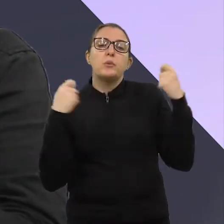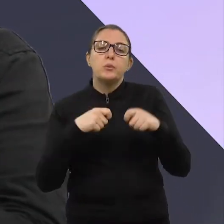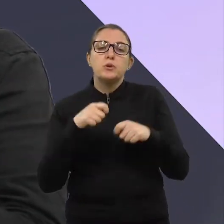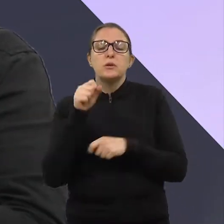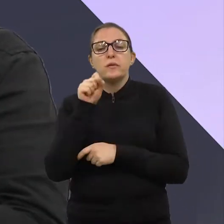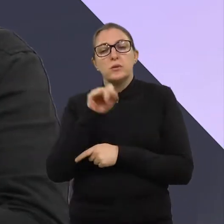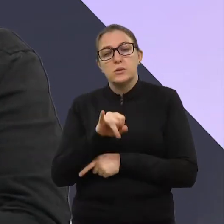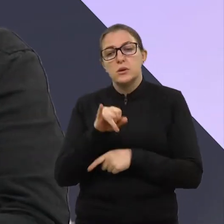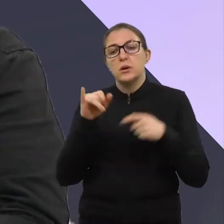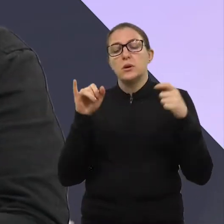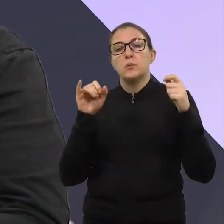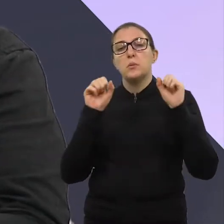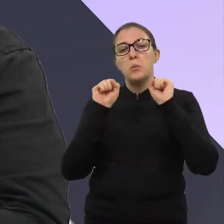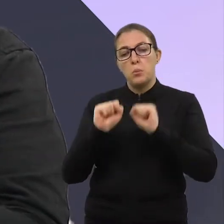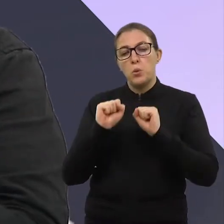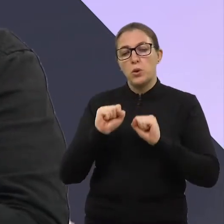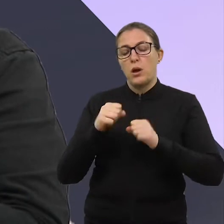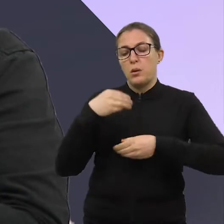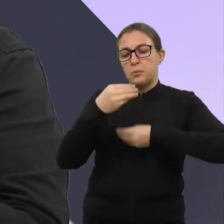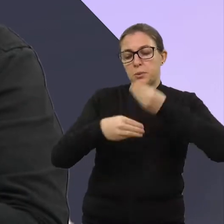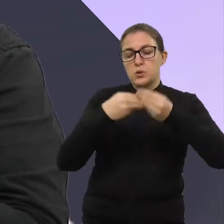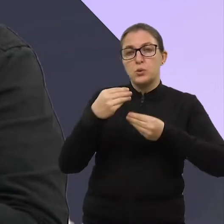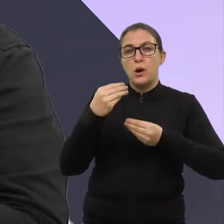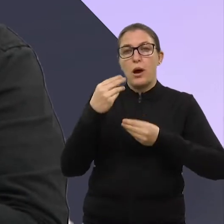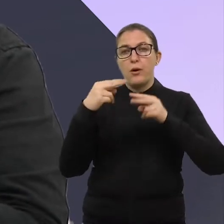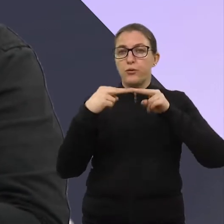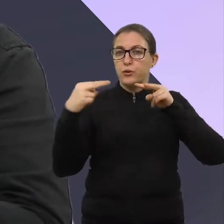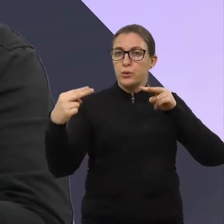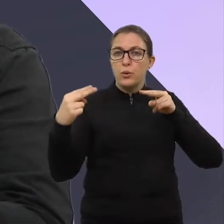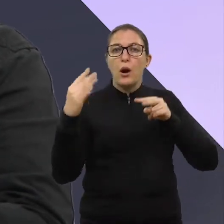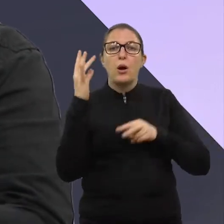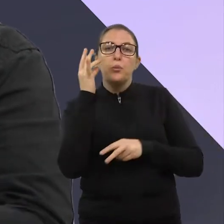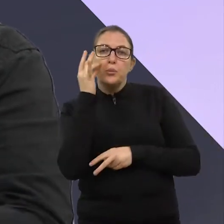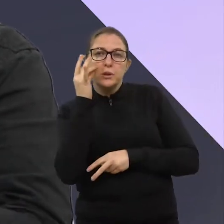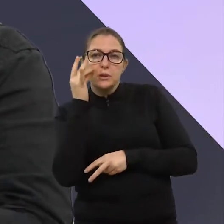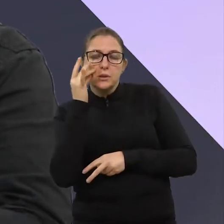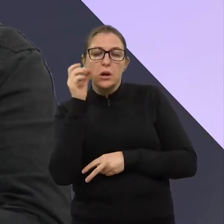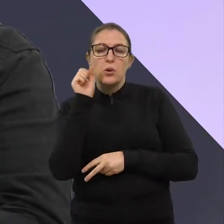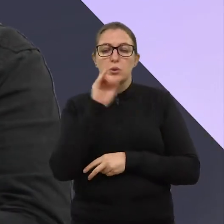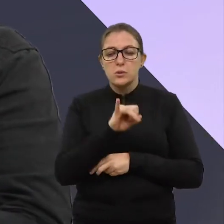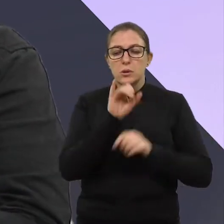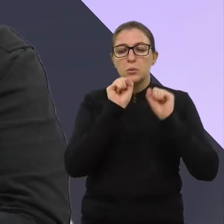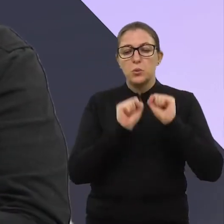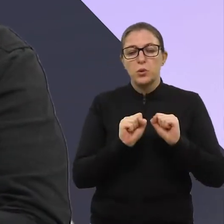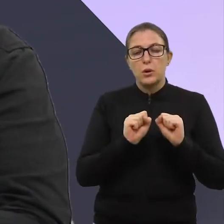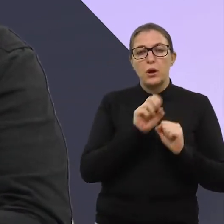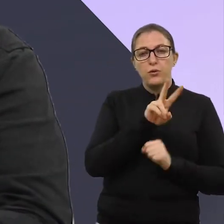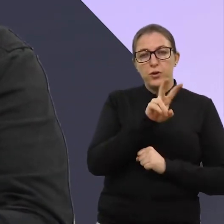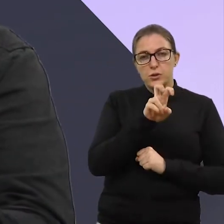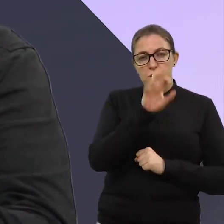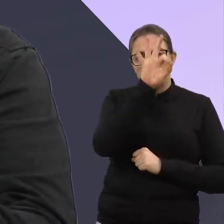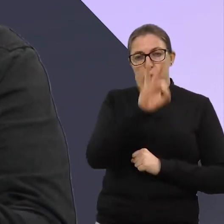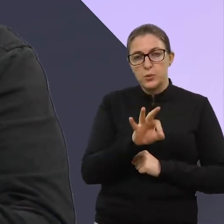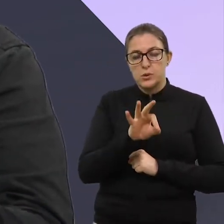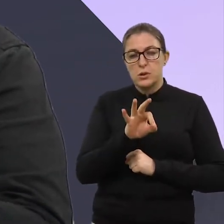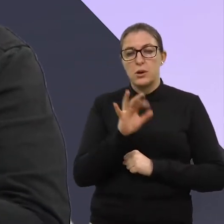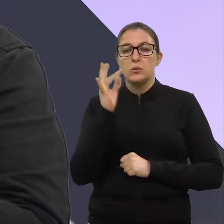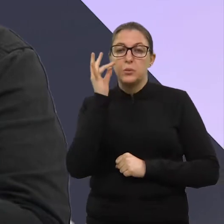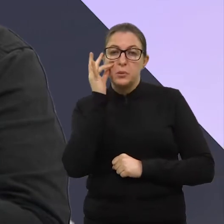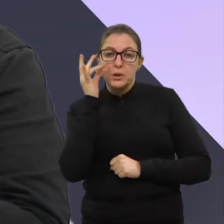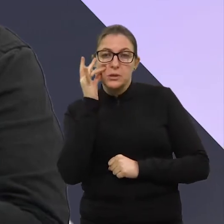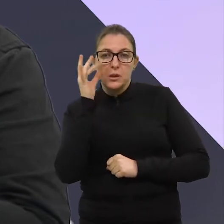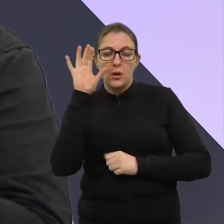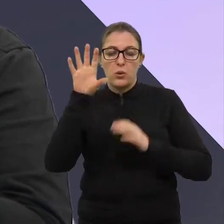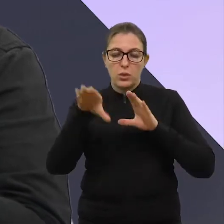Se puder ser híbrido que seja, se pudermos ter 25% de público no nosso Teatro